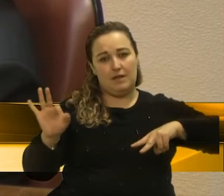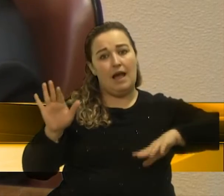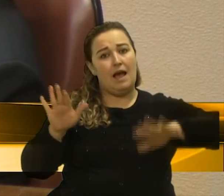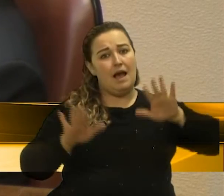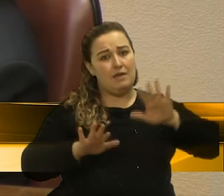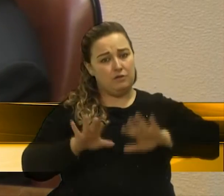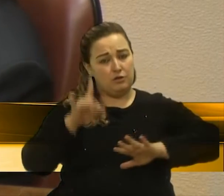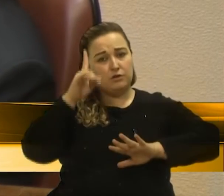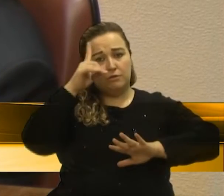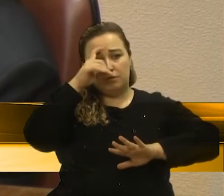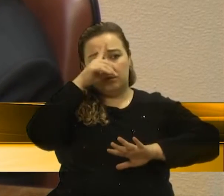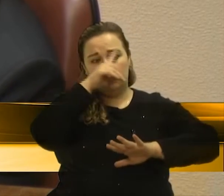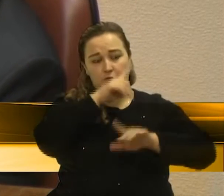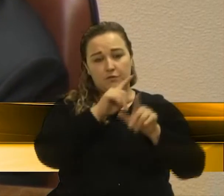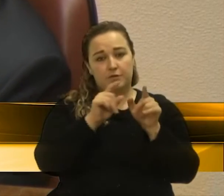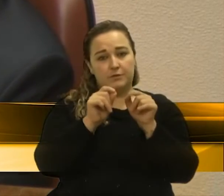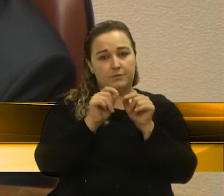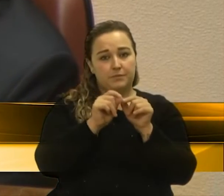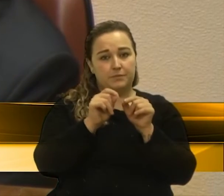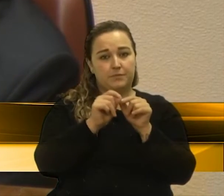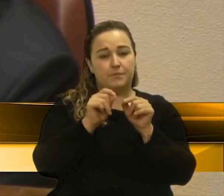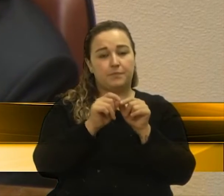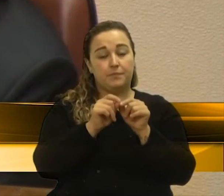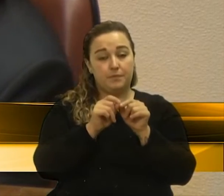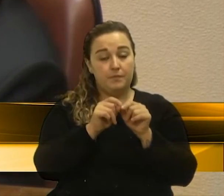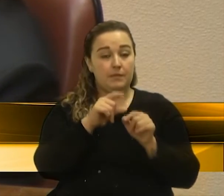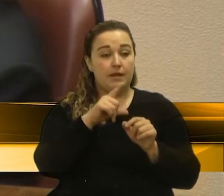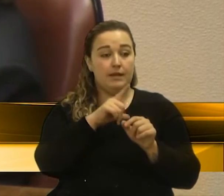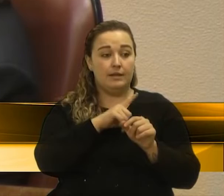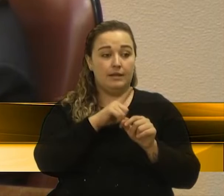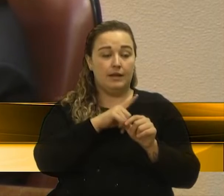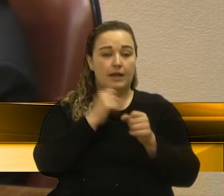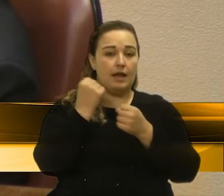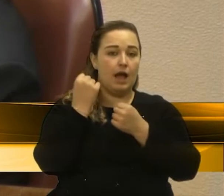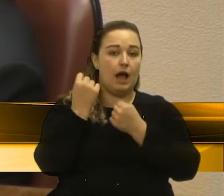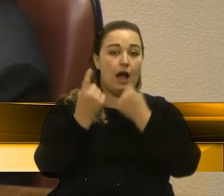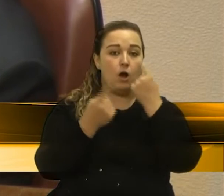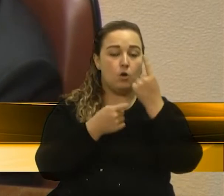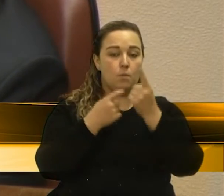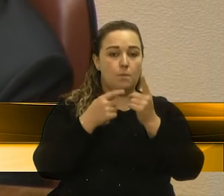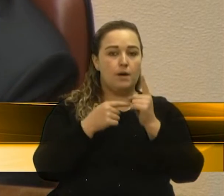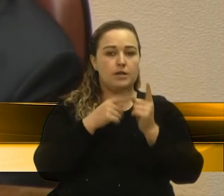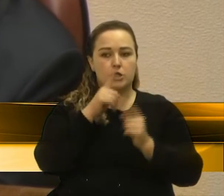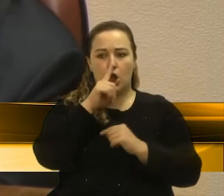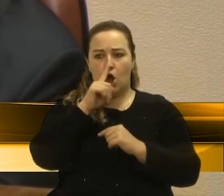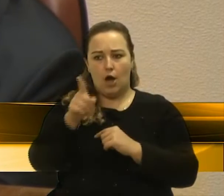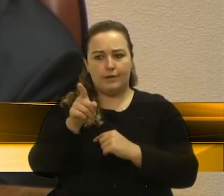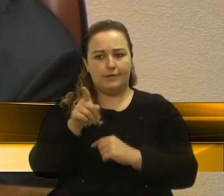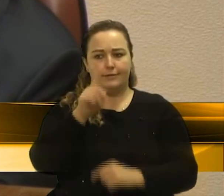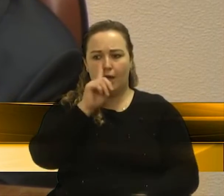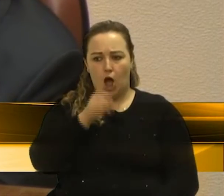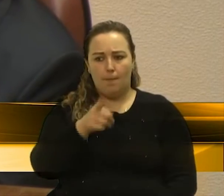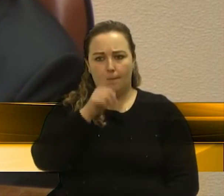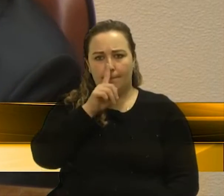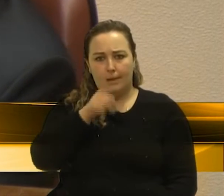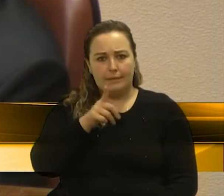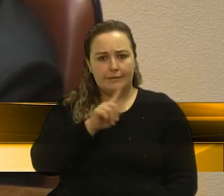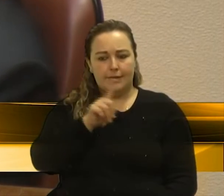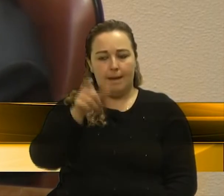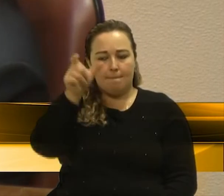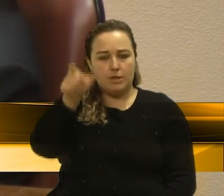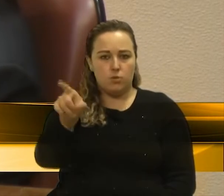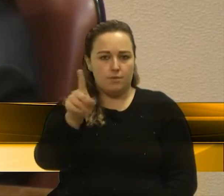Nós chegamos à pessoa, damos algumas ordens legais e a pessoa não cumpre. Certo?